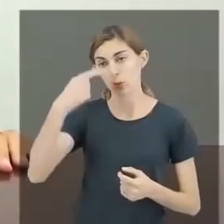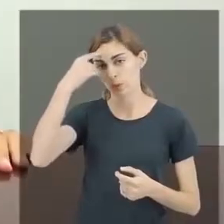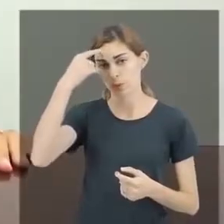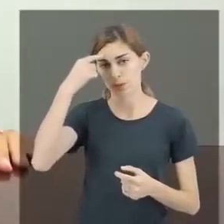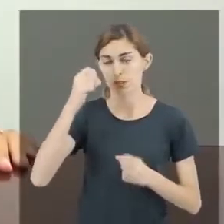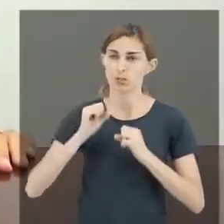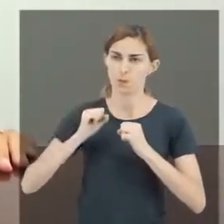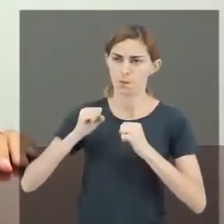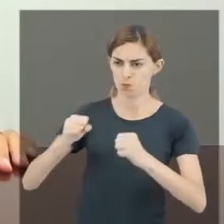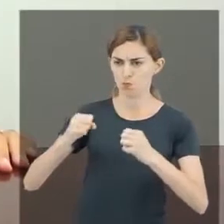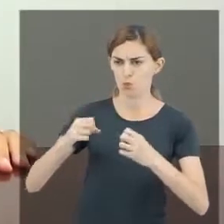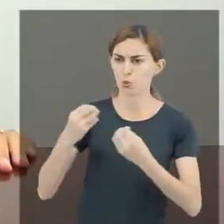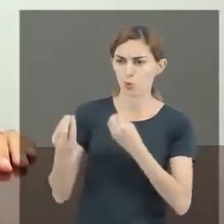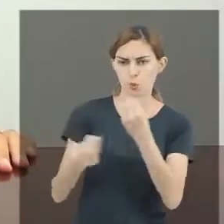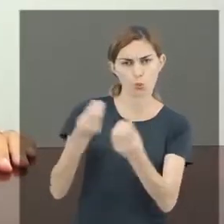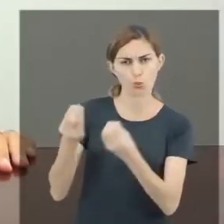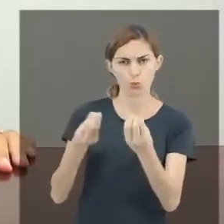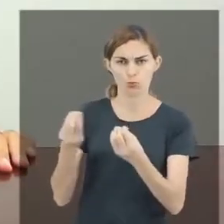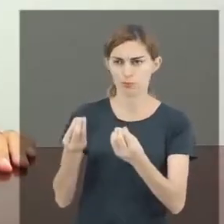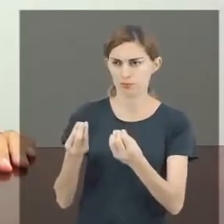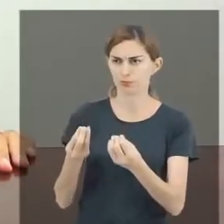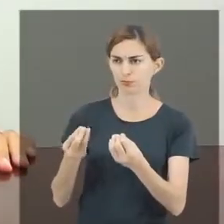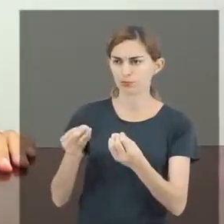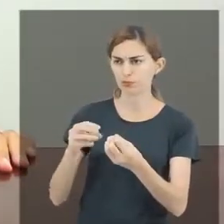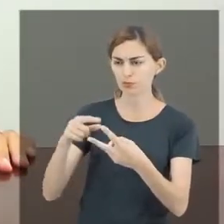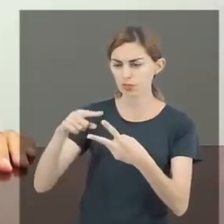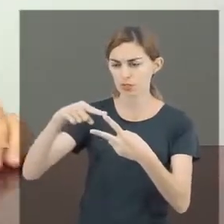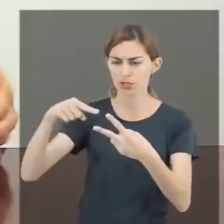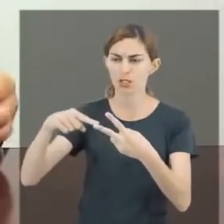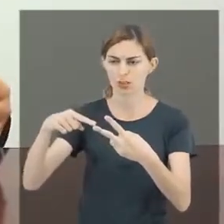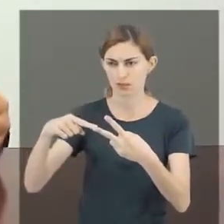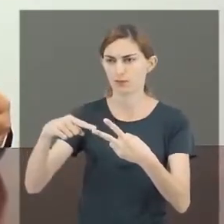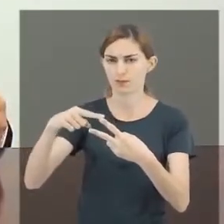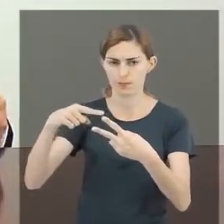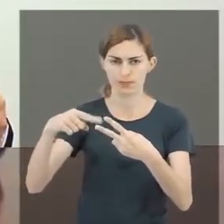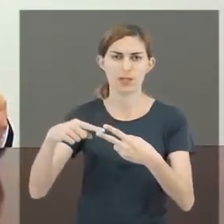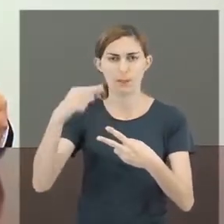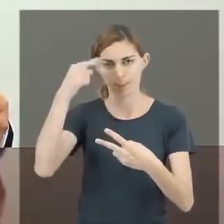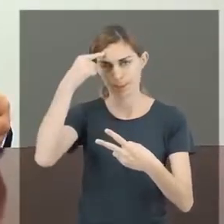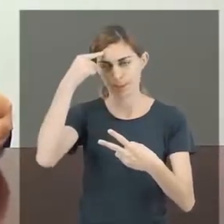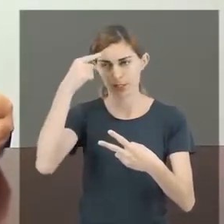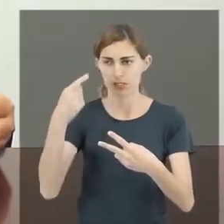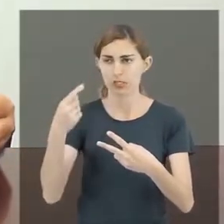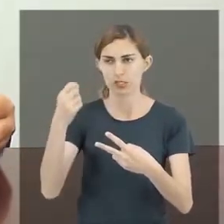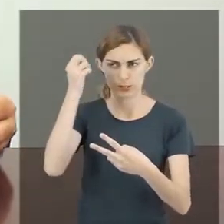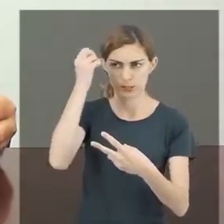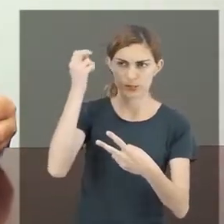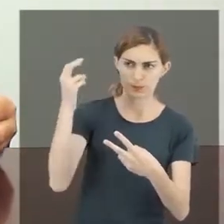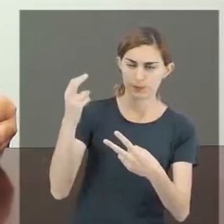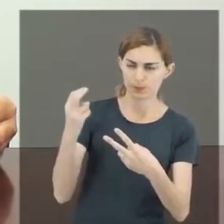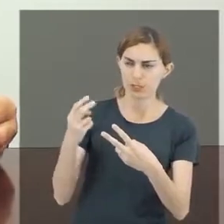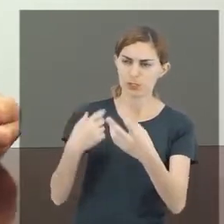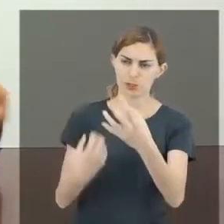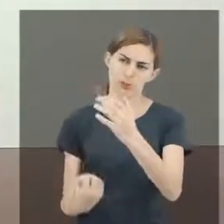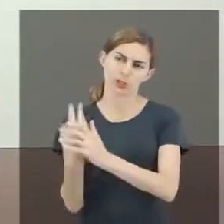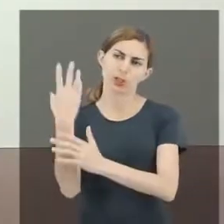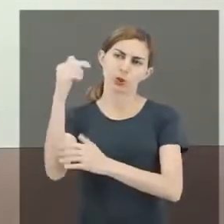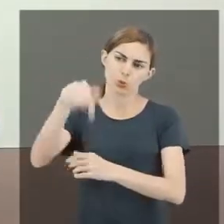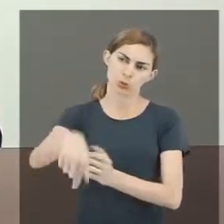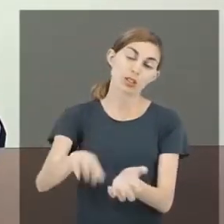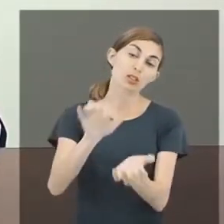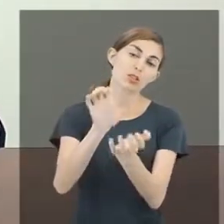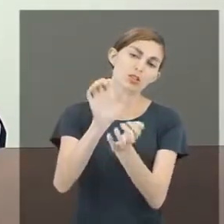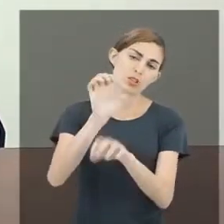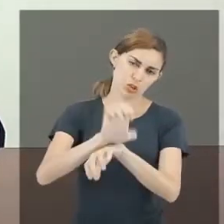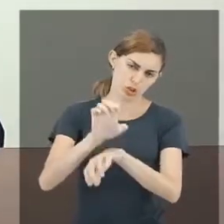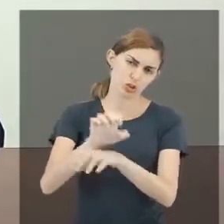Eu penso que potencialize muito. Quando você pega a expertise que nós criamos aqui